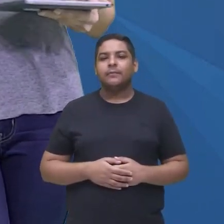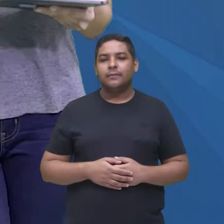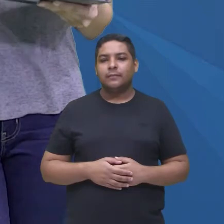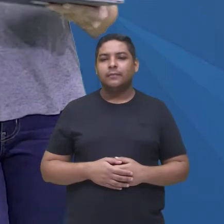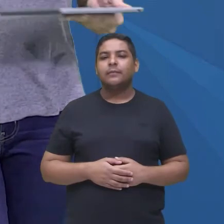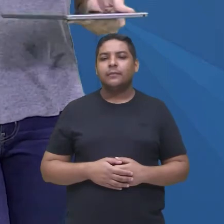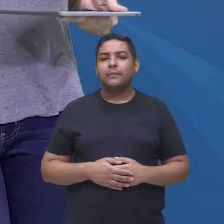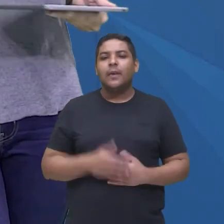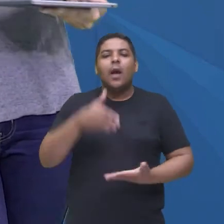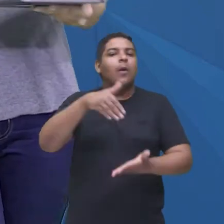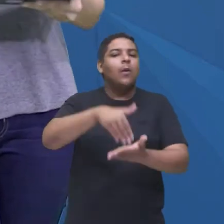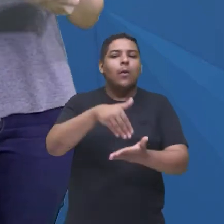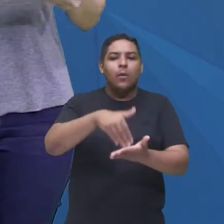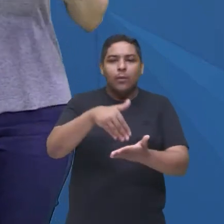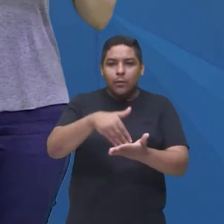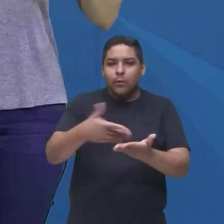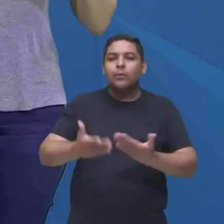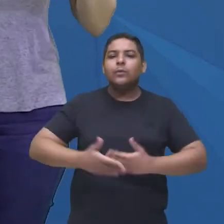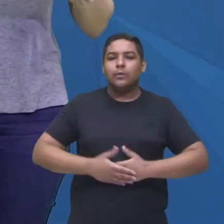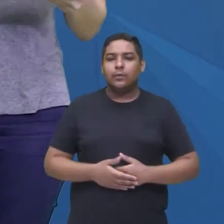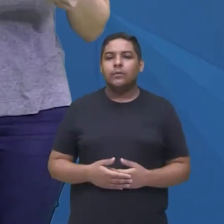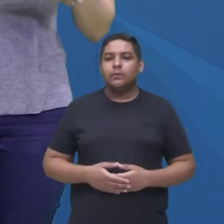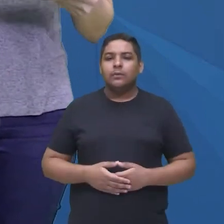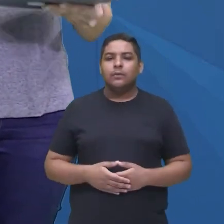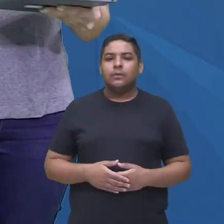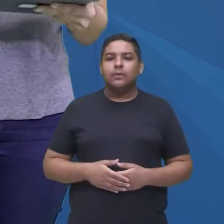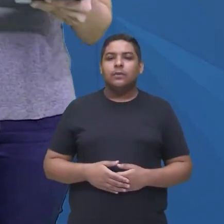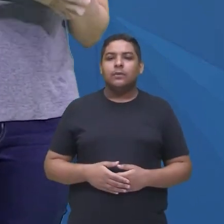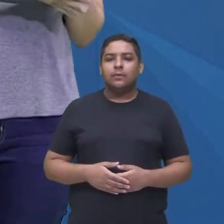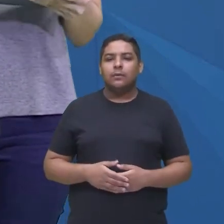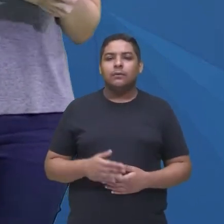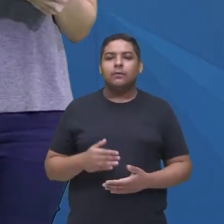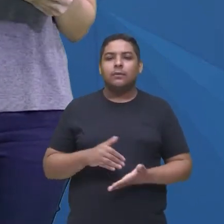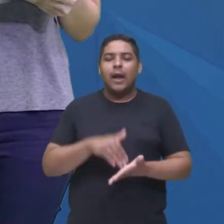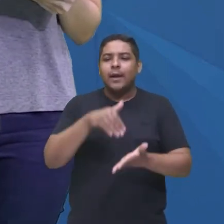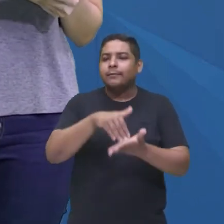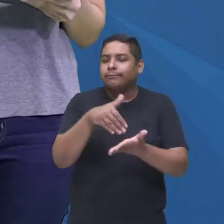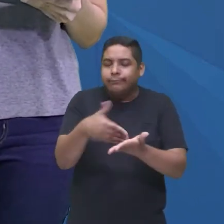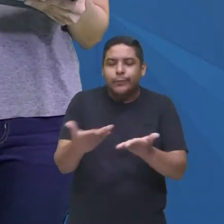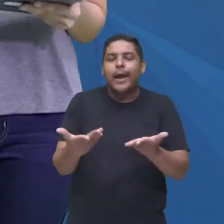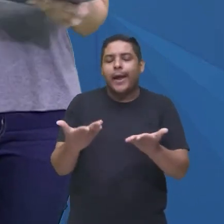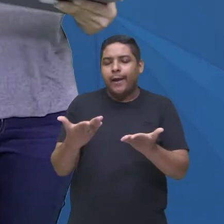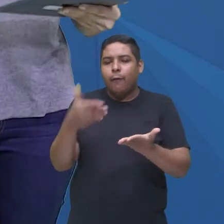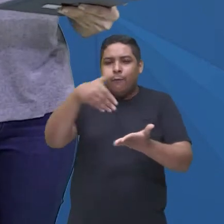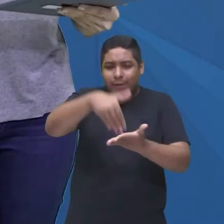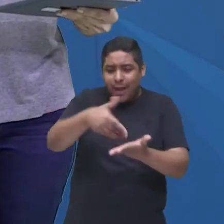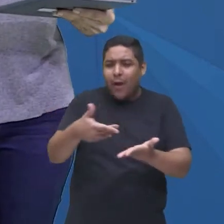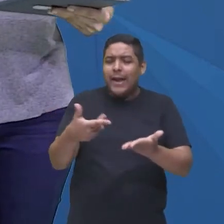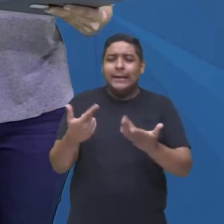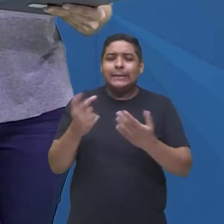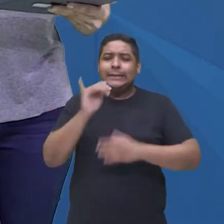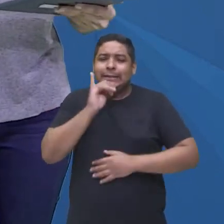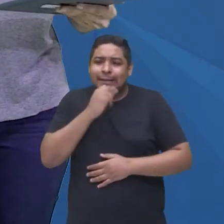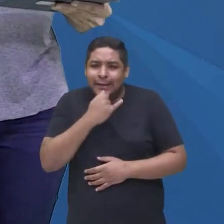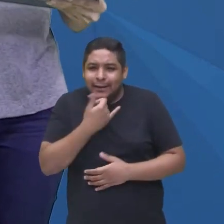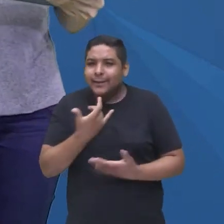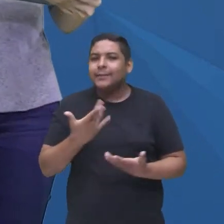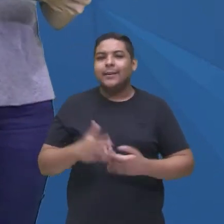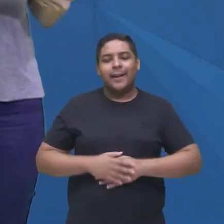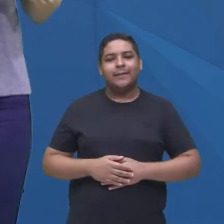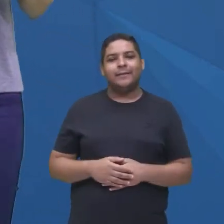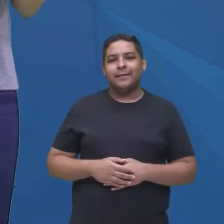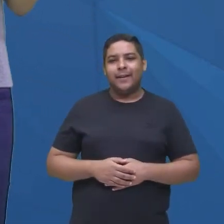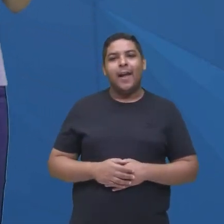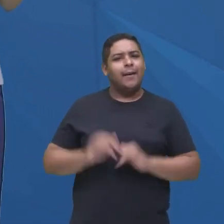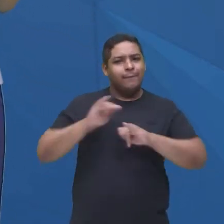episódio, que realmente é um pouco, vamos supor assim, né, trágico a história do personagem e tudo mais, né? Não tô contando spoiler, tá bom?